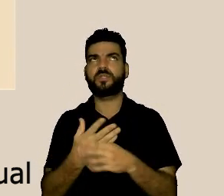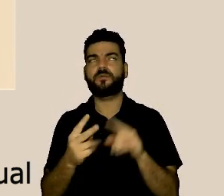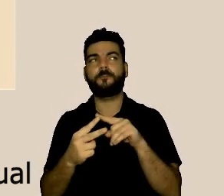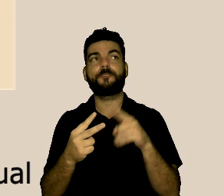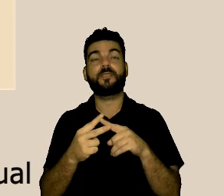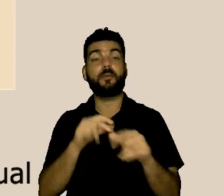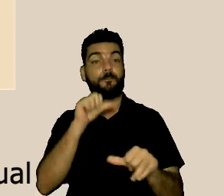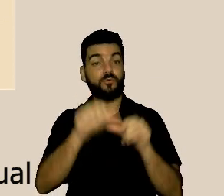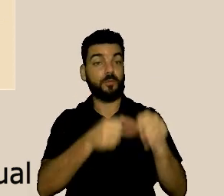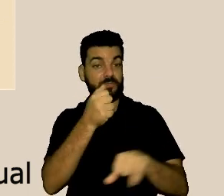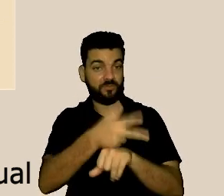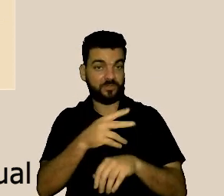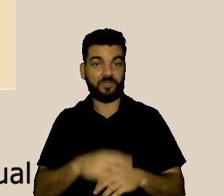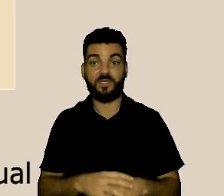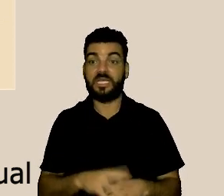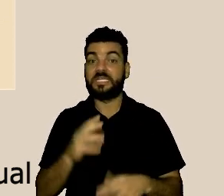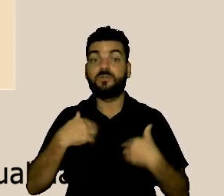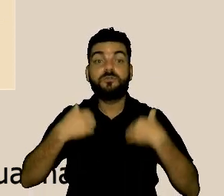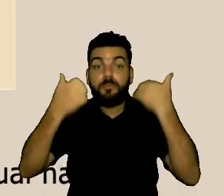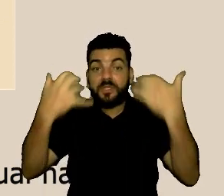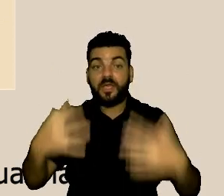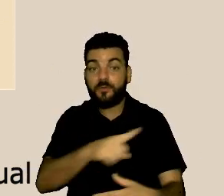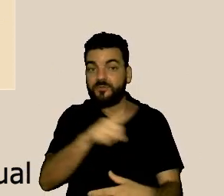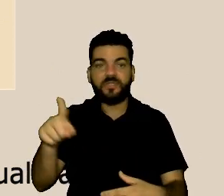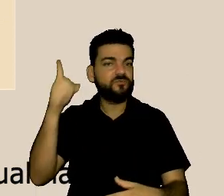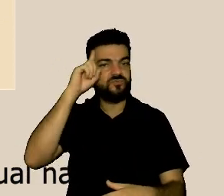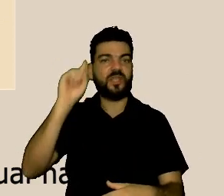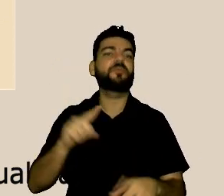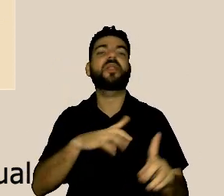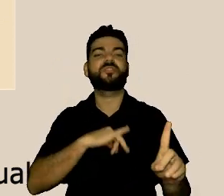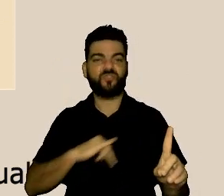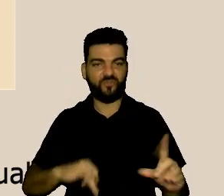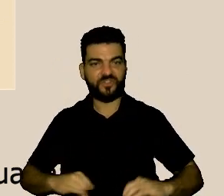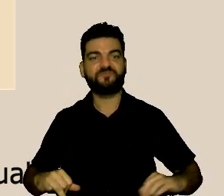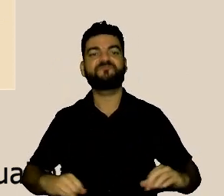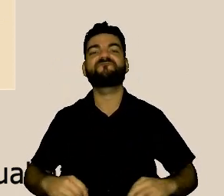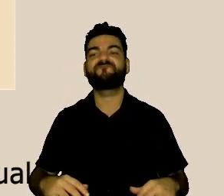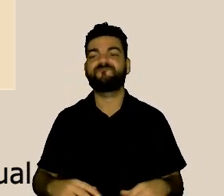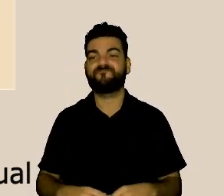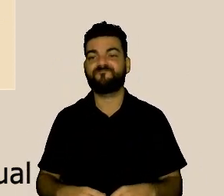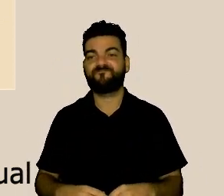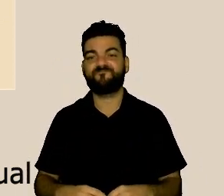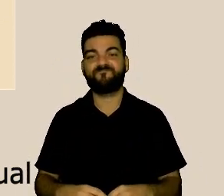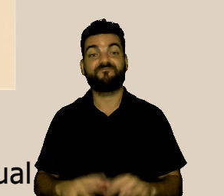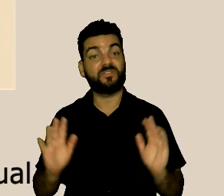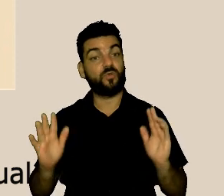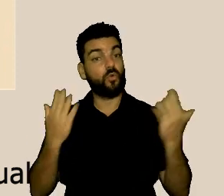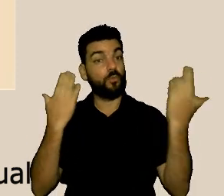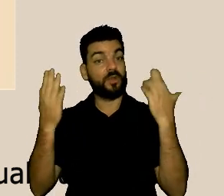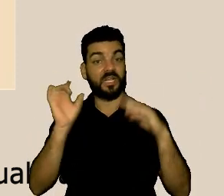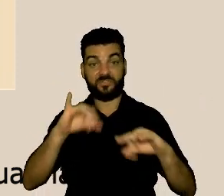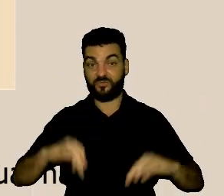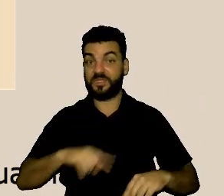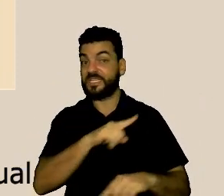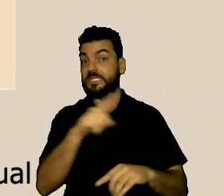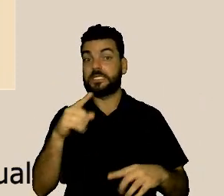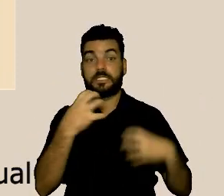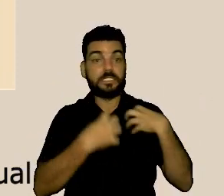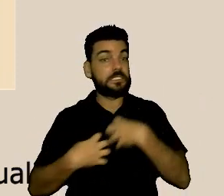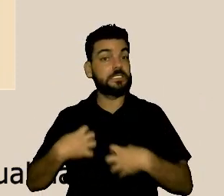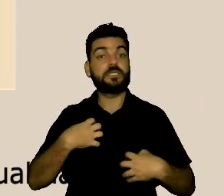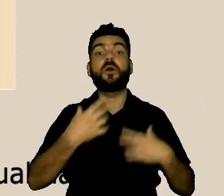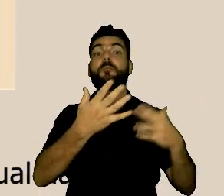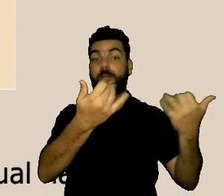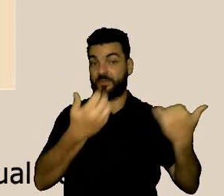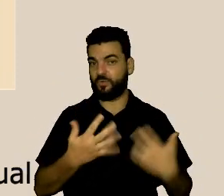a gente contando ninguém tem a dimensão do sofrimento mas o sofrimento gente ele é tão grande que a pessoa diz assim